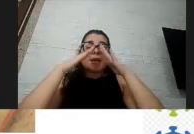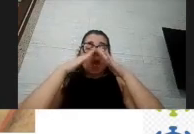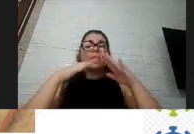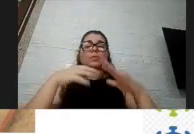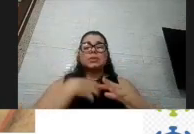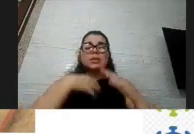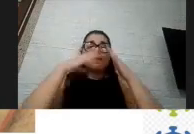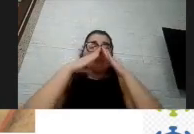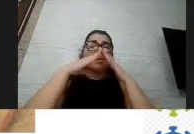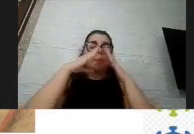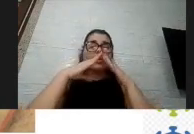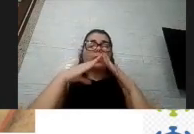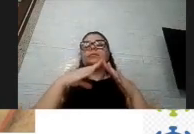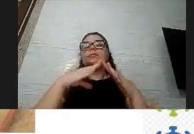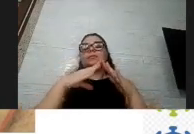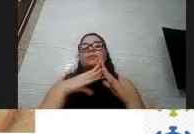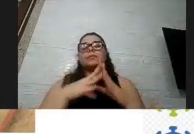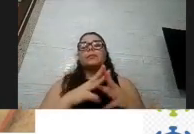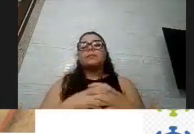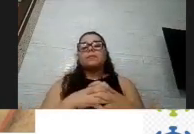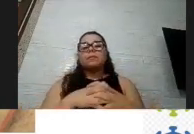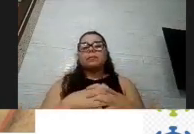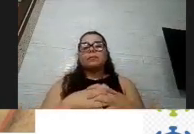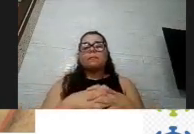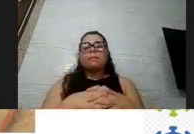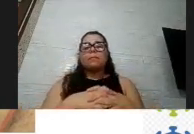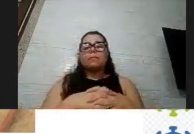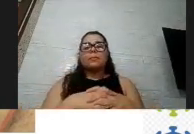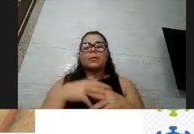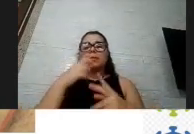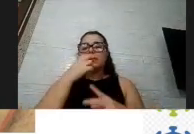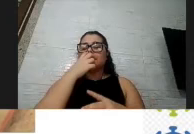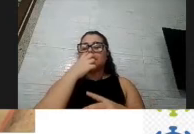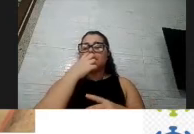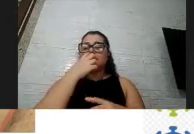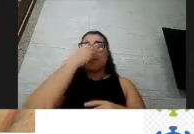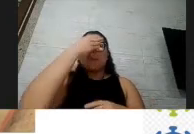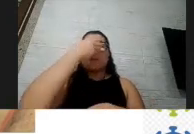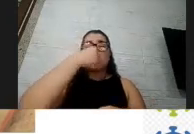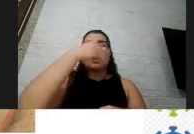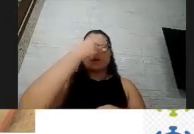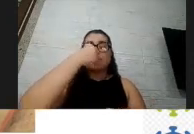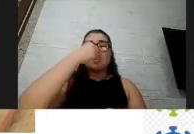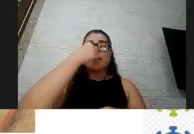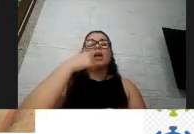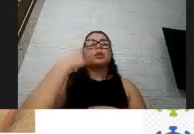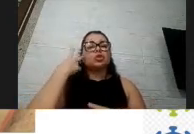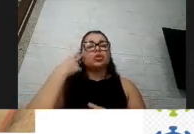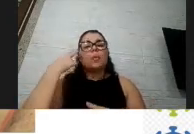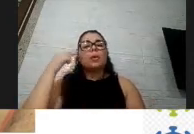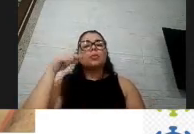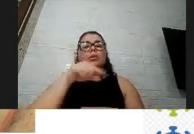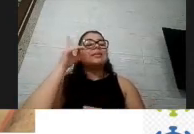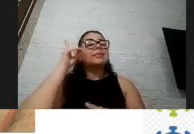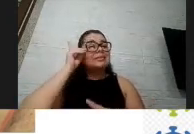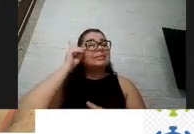não são descritos para as pessoas sem síndrome de Down a questão de congestão coriza é mais comum nas pessoas com síndrome